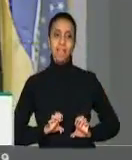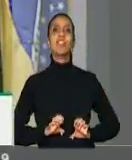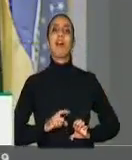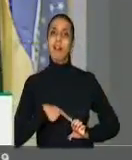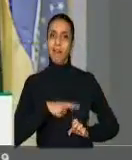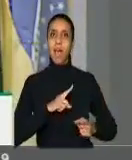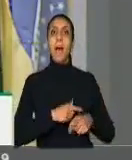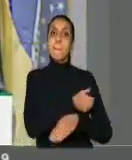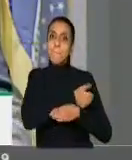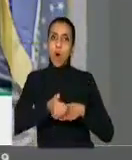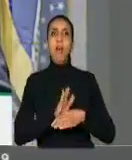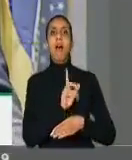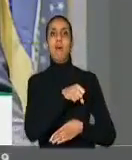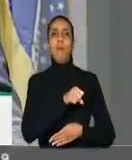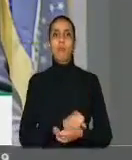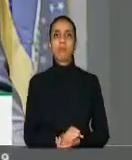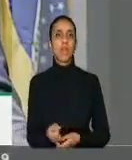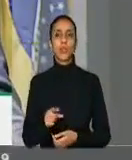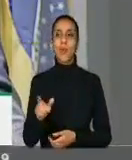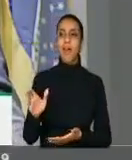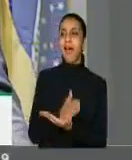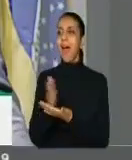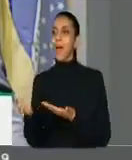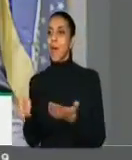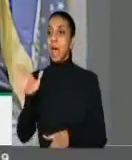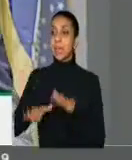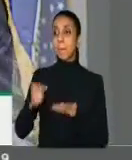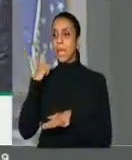a moral. E dizer não a essa seletividade que está acabando com o país.